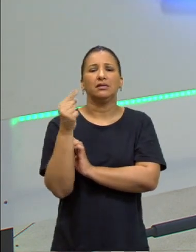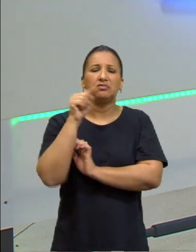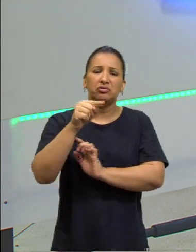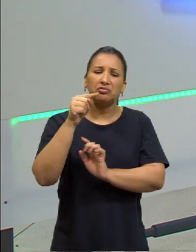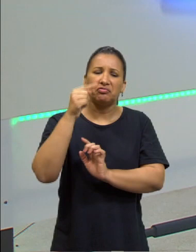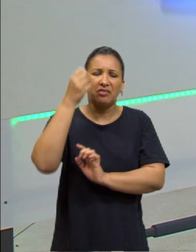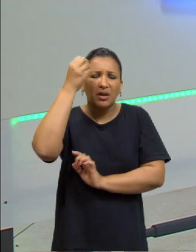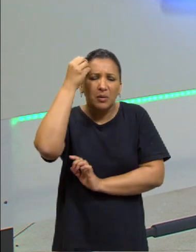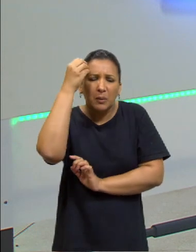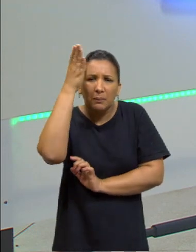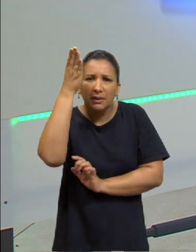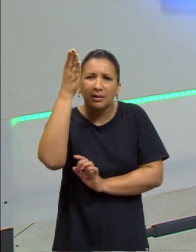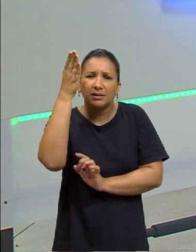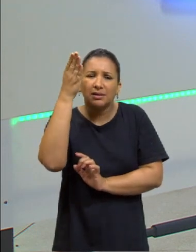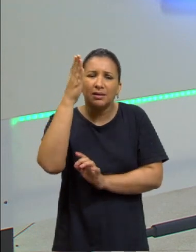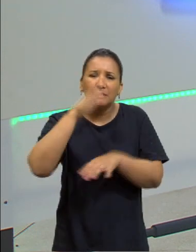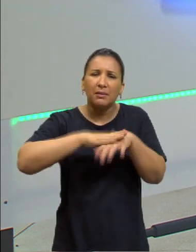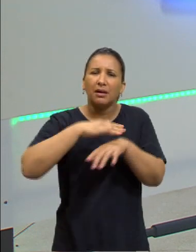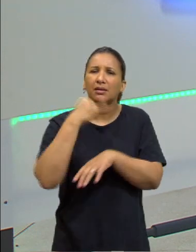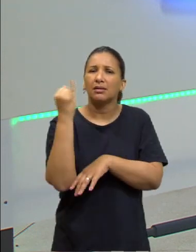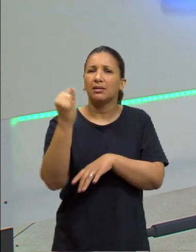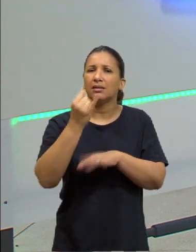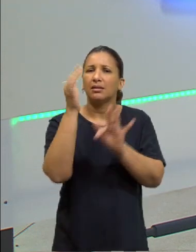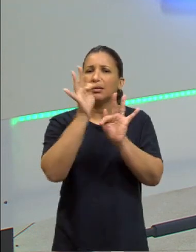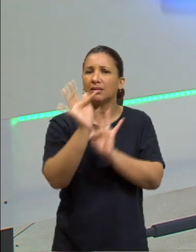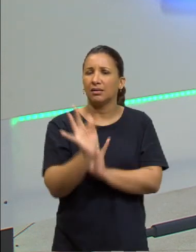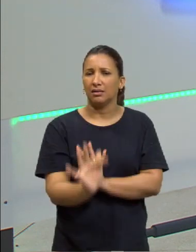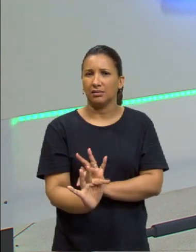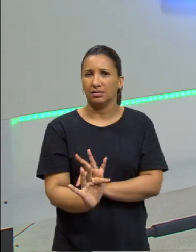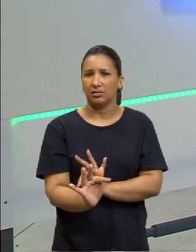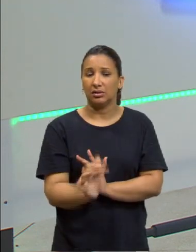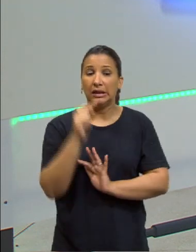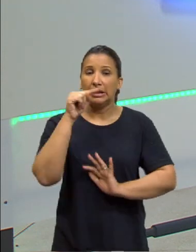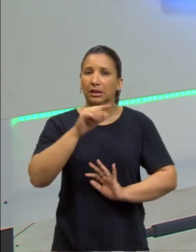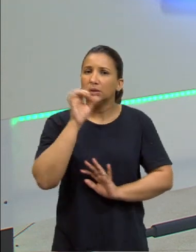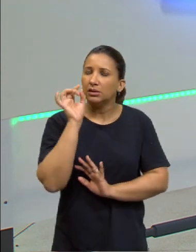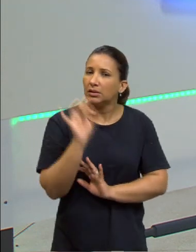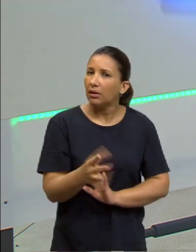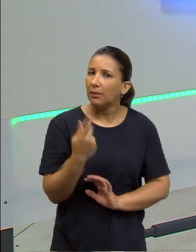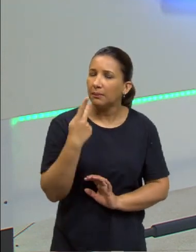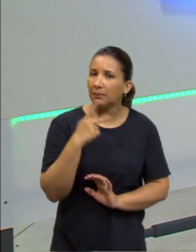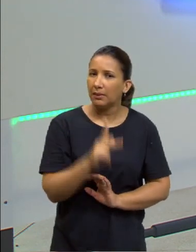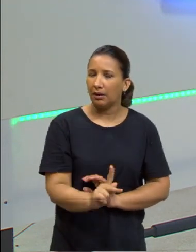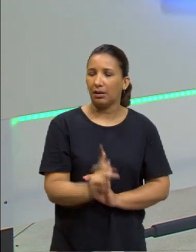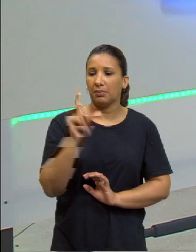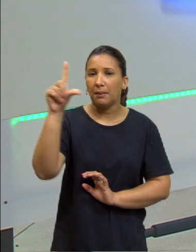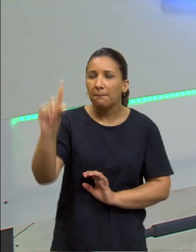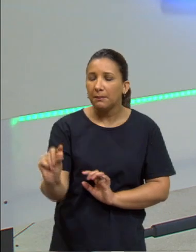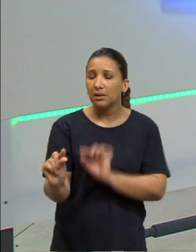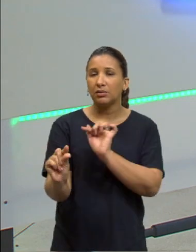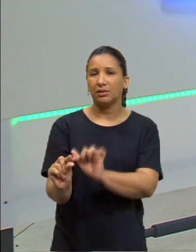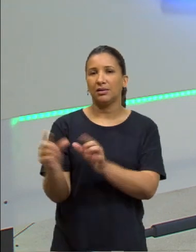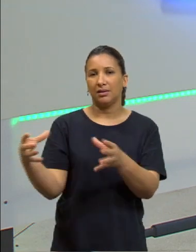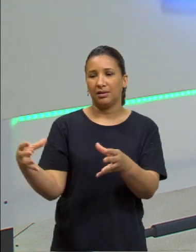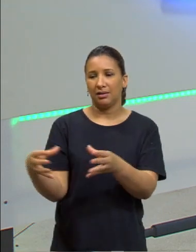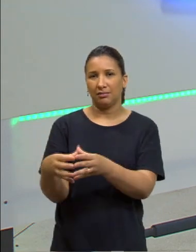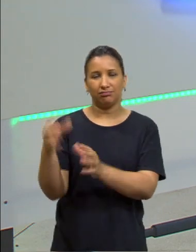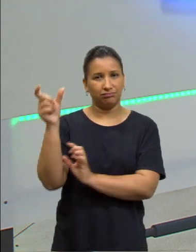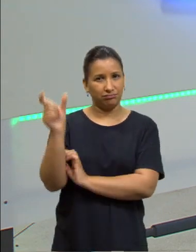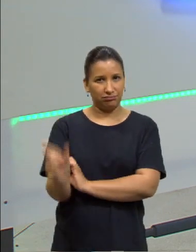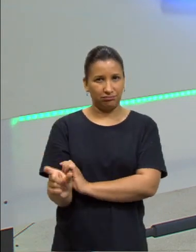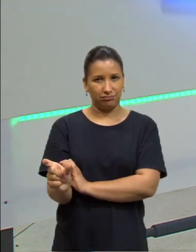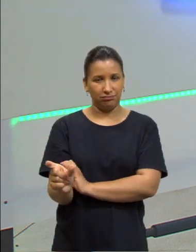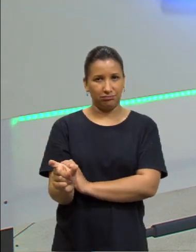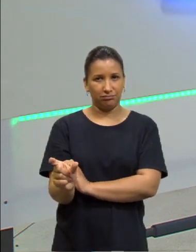compreender a essência da felicidade. Isso somente para uma minoria, segundo o filósofo.